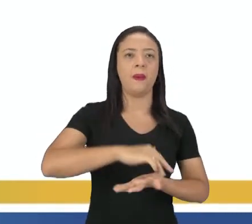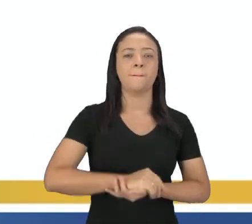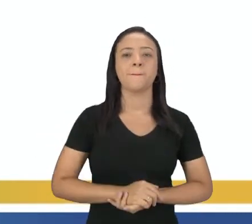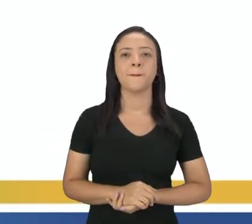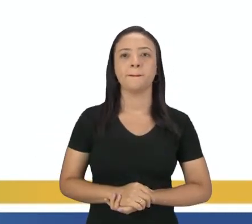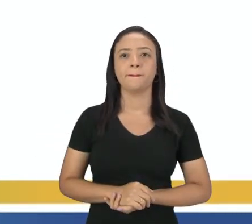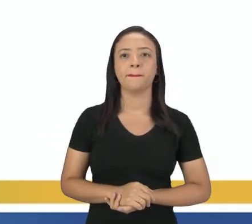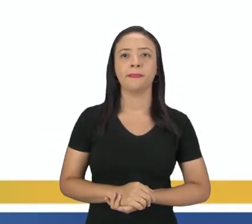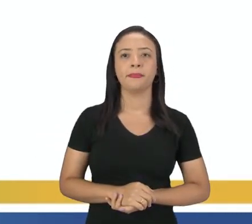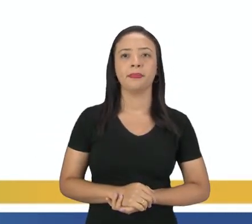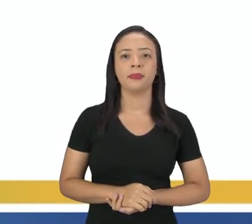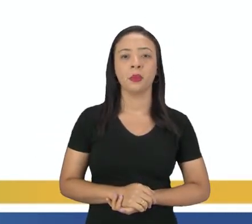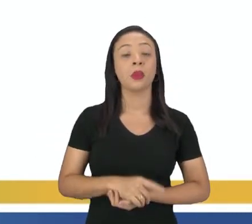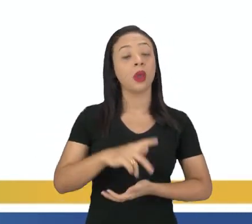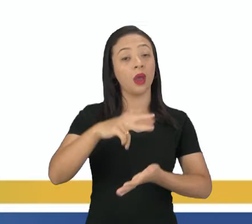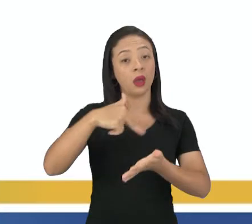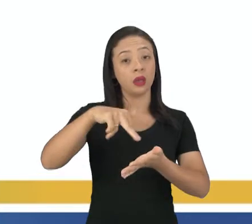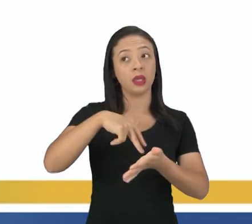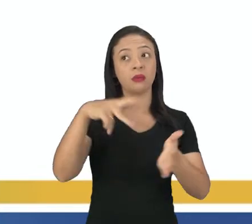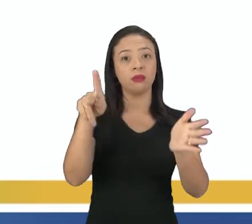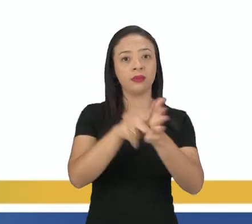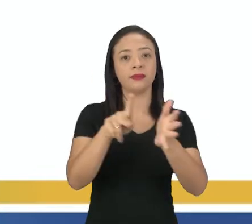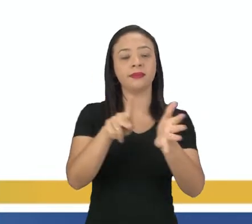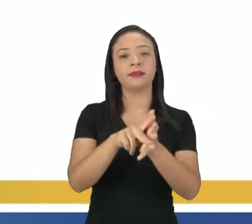Que é uma dança bem típica aí da Argentina.